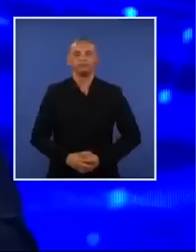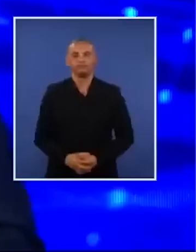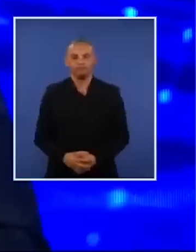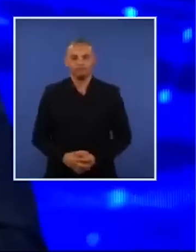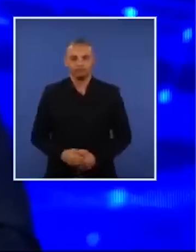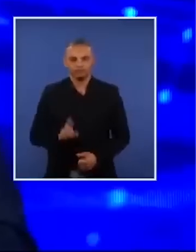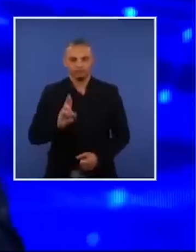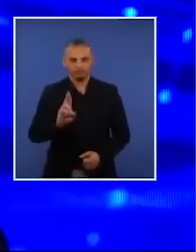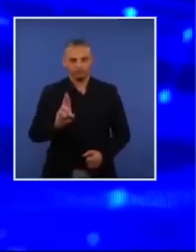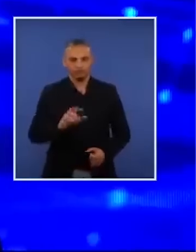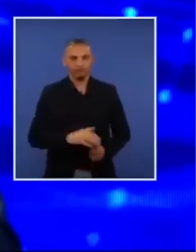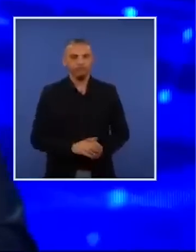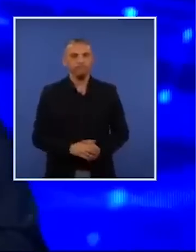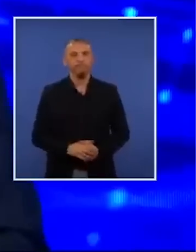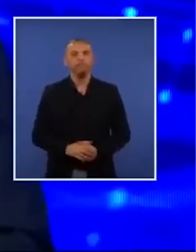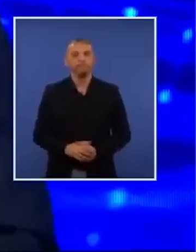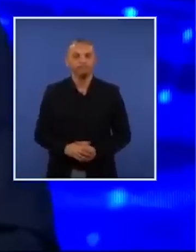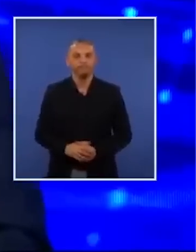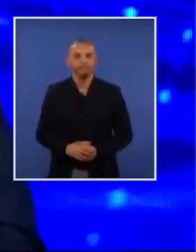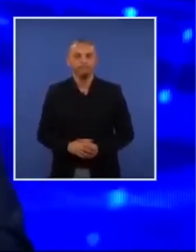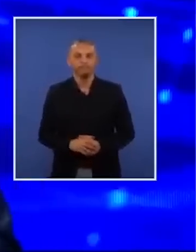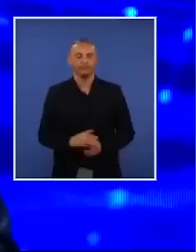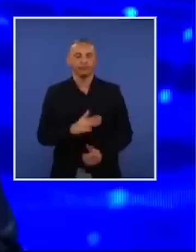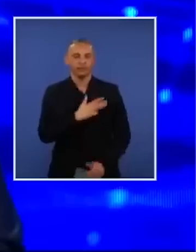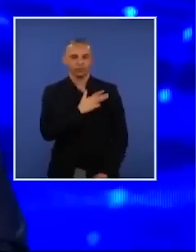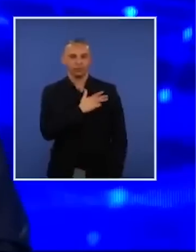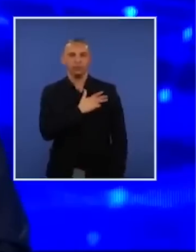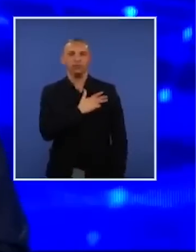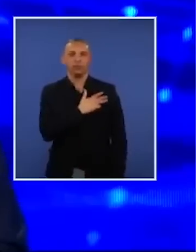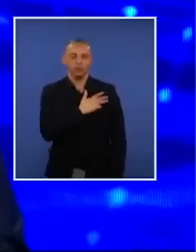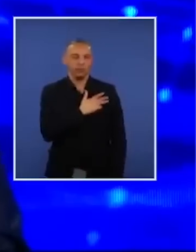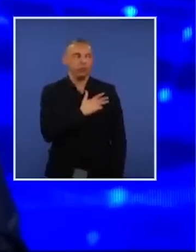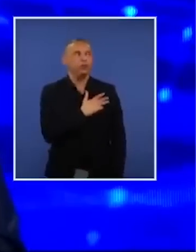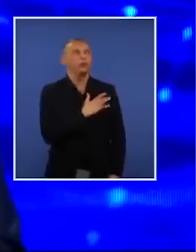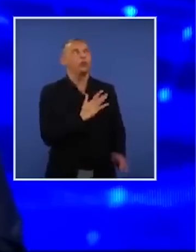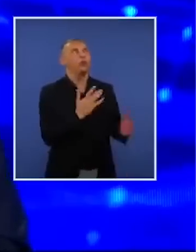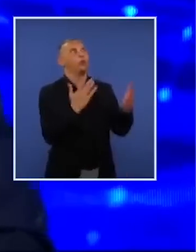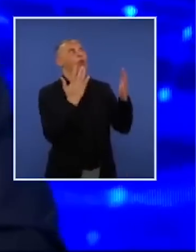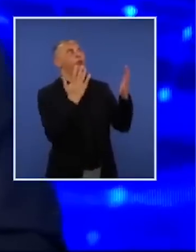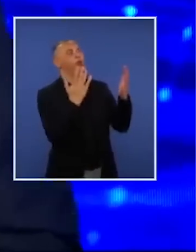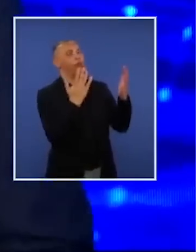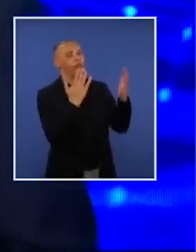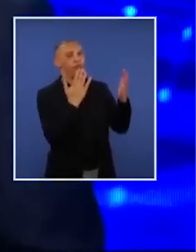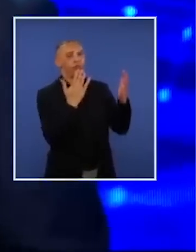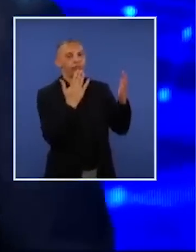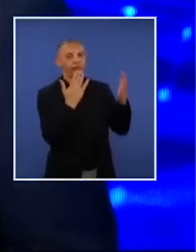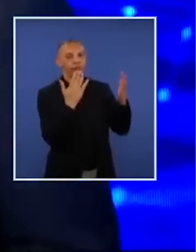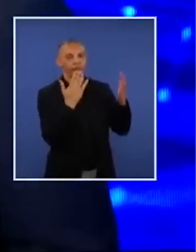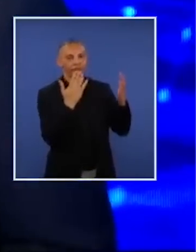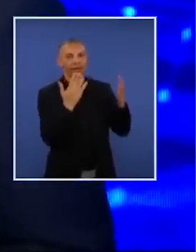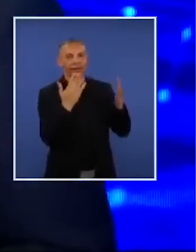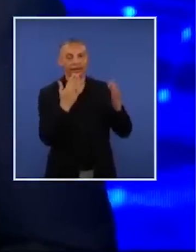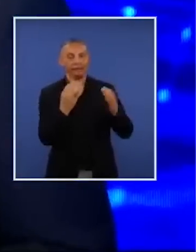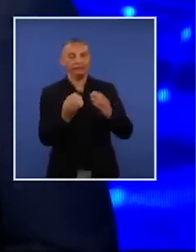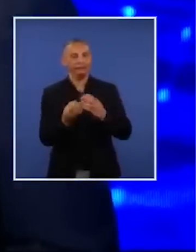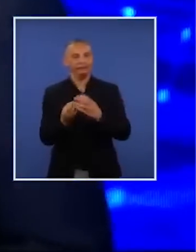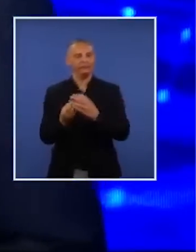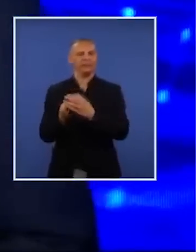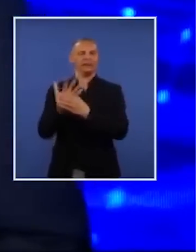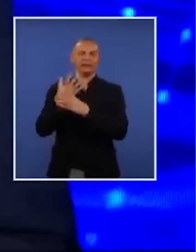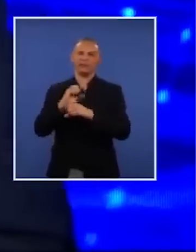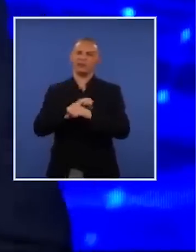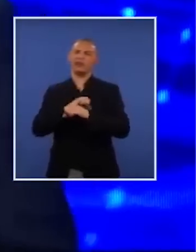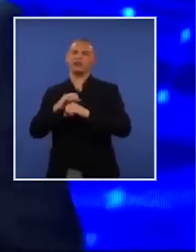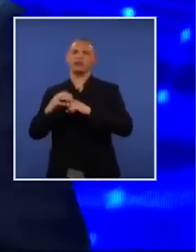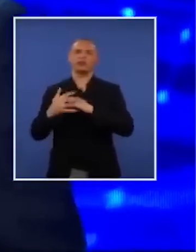vídeo. Bem, é do Lula. Ainda bem que a natureza criou esse monstro do coronavírus. Que moral tu tem para falar de